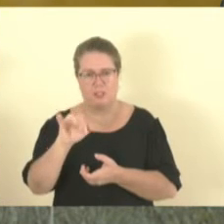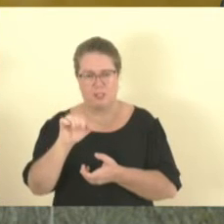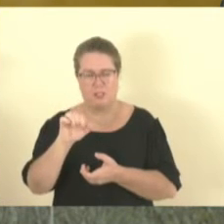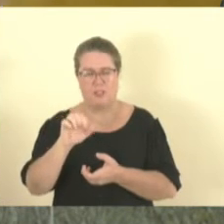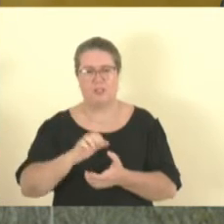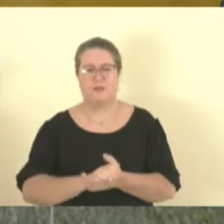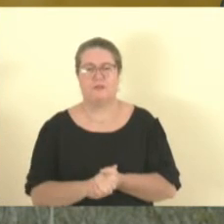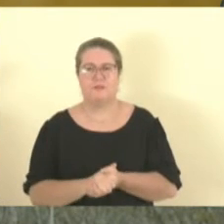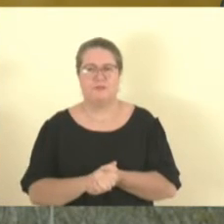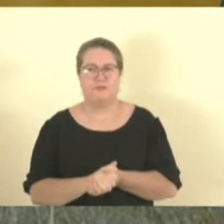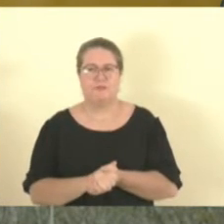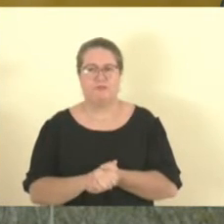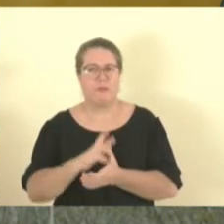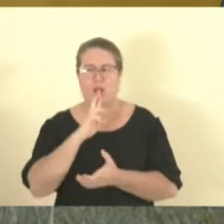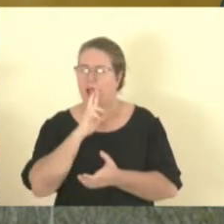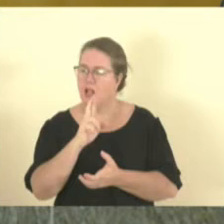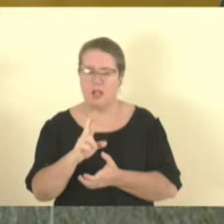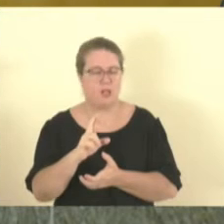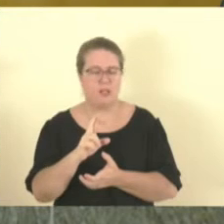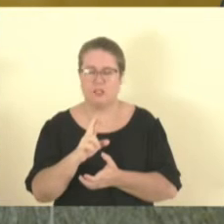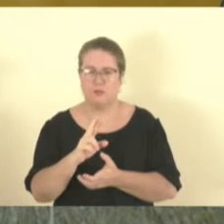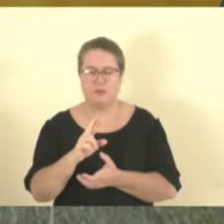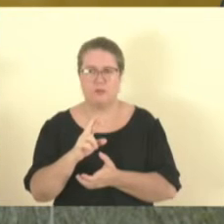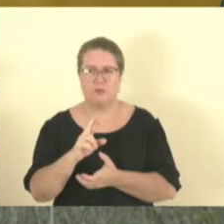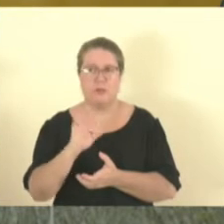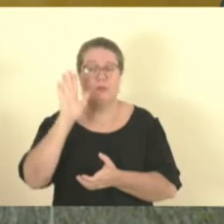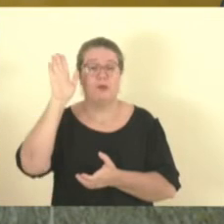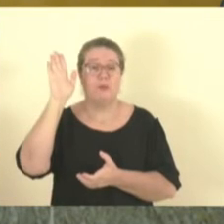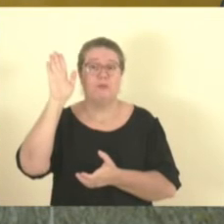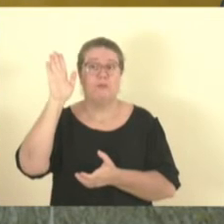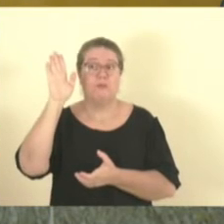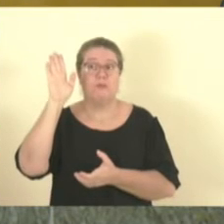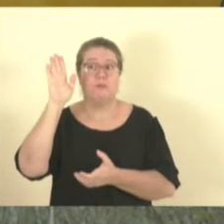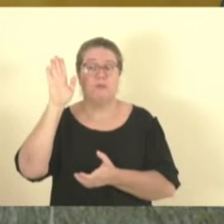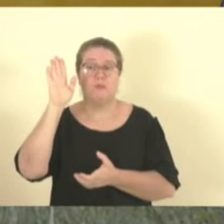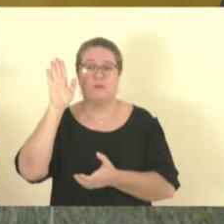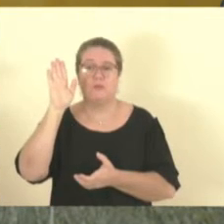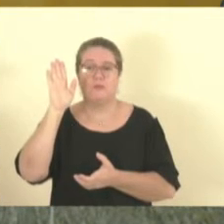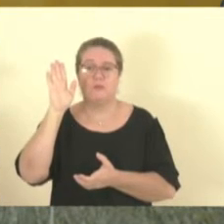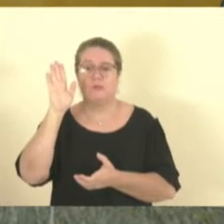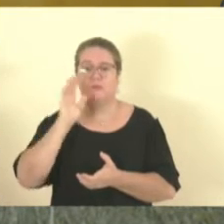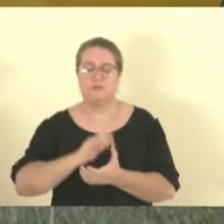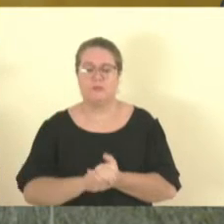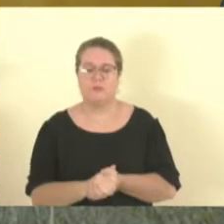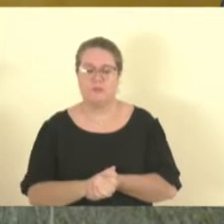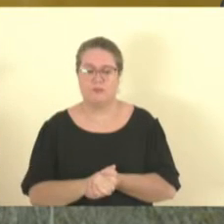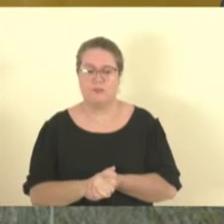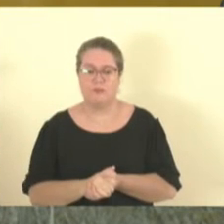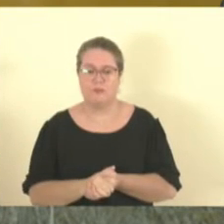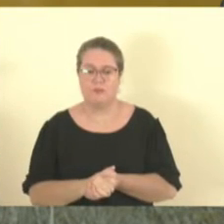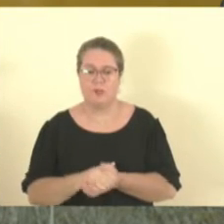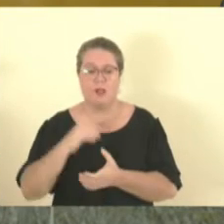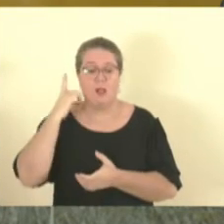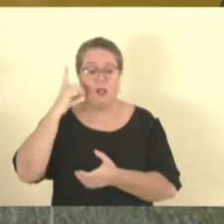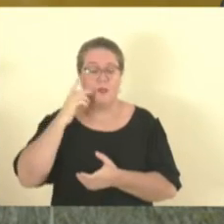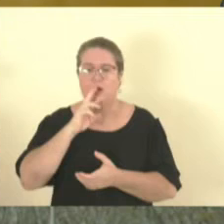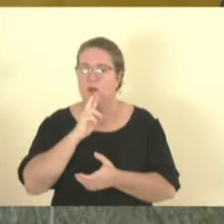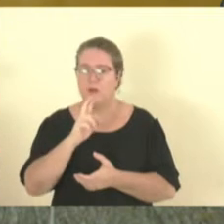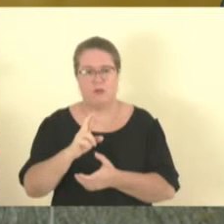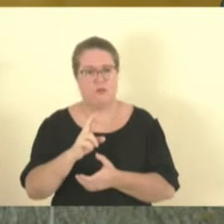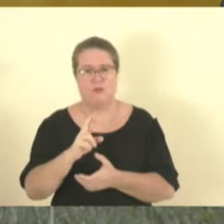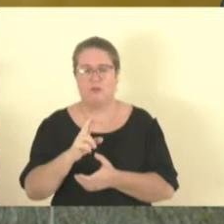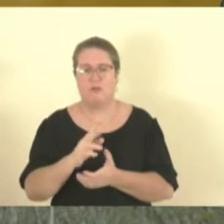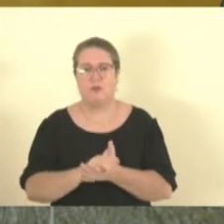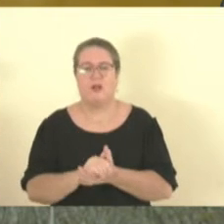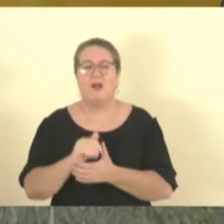Deputado Alexandre Chambinho não respondendo com a palavra deputado... Pois não, deputado... Deputado não respondendo, com a palavra do deputado